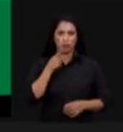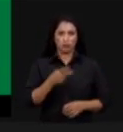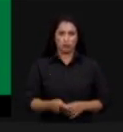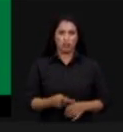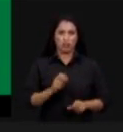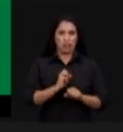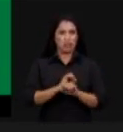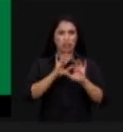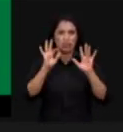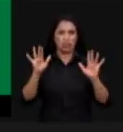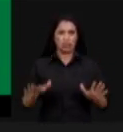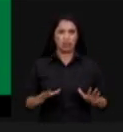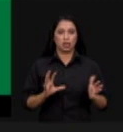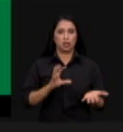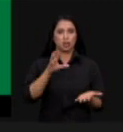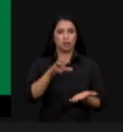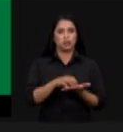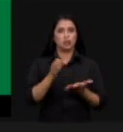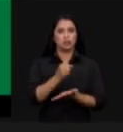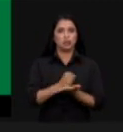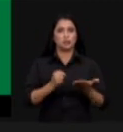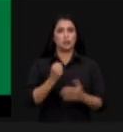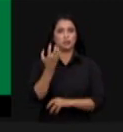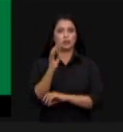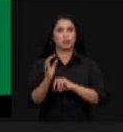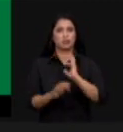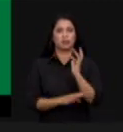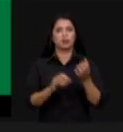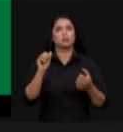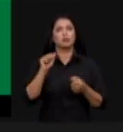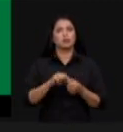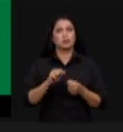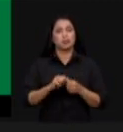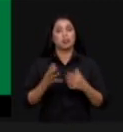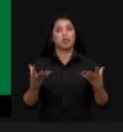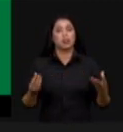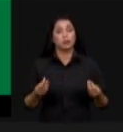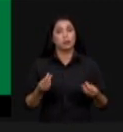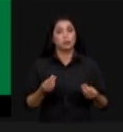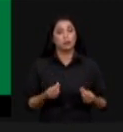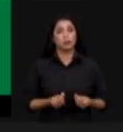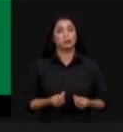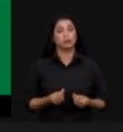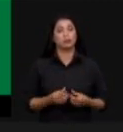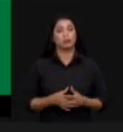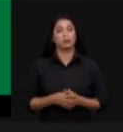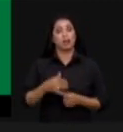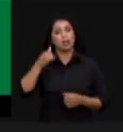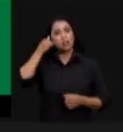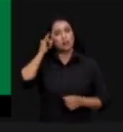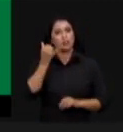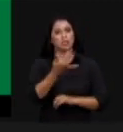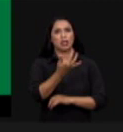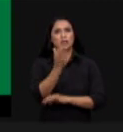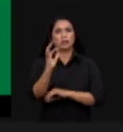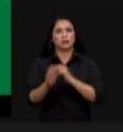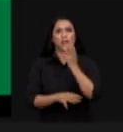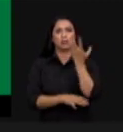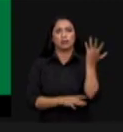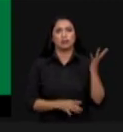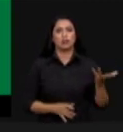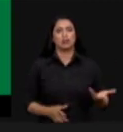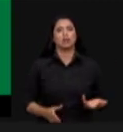deixar claro é que o setor de base florestal pode contribuir muito com a preservação das florestas brasileiras